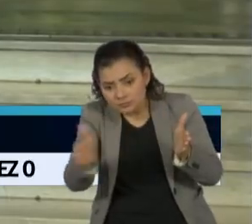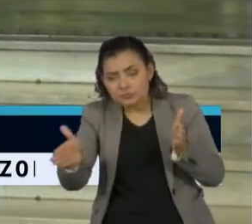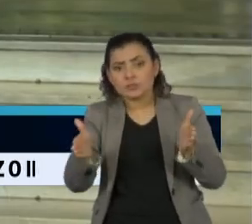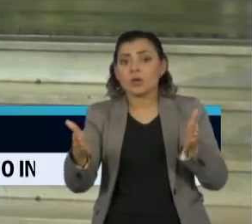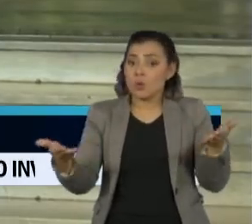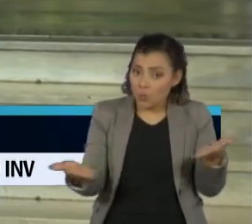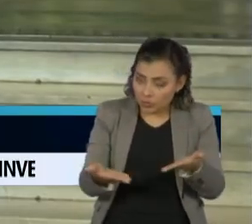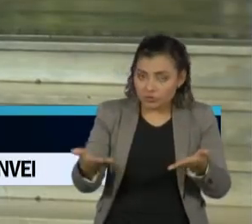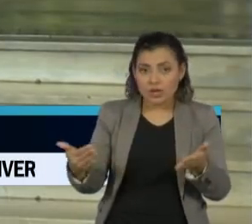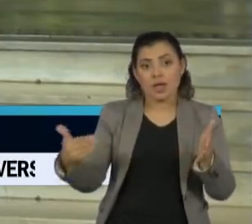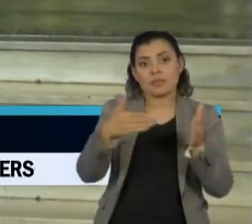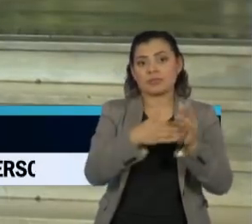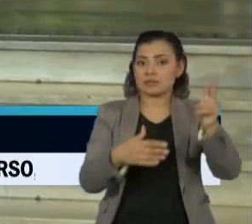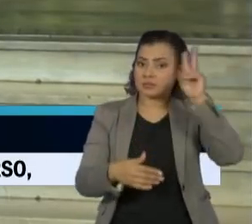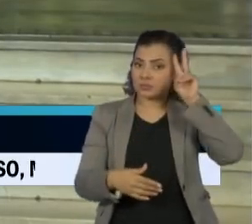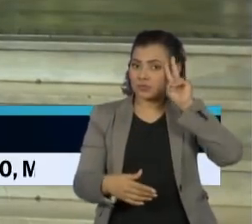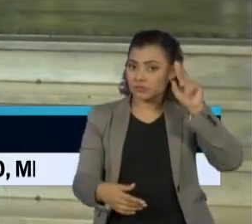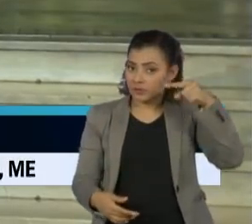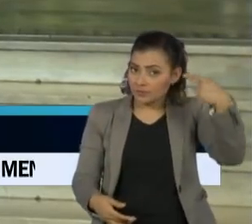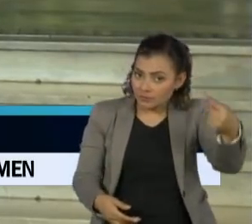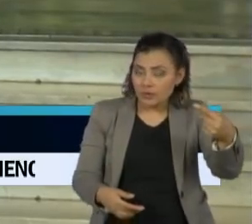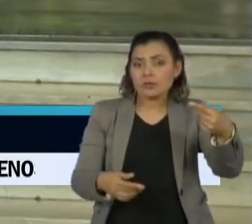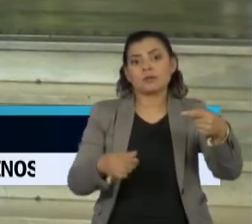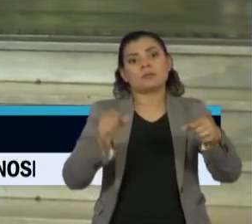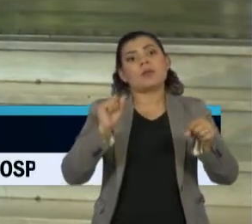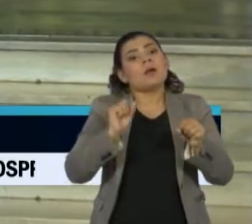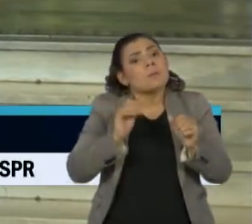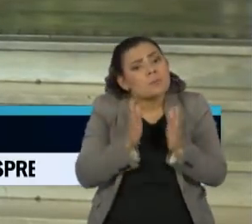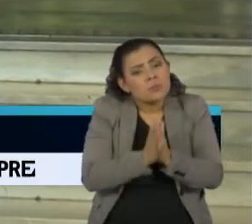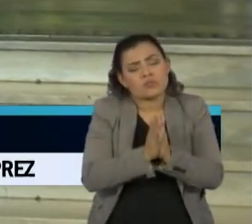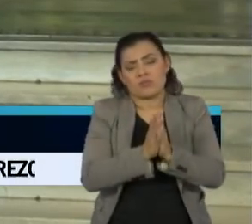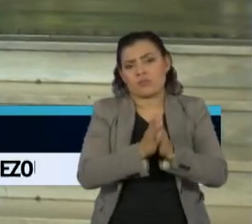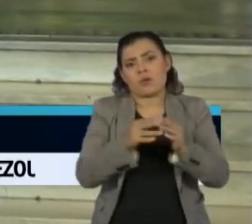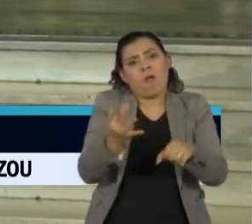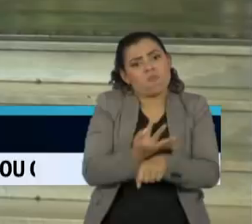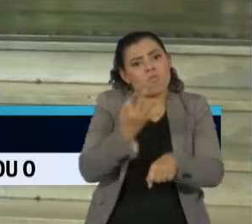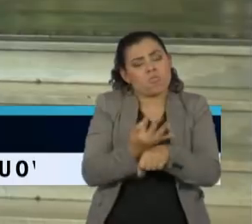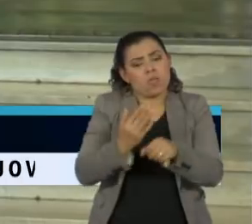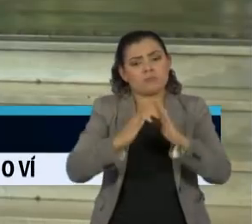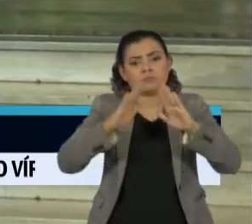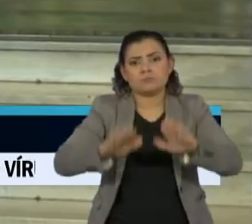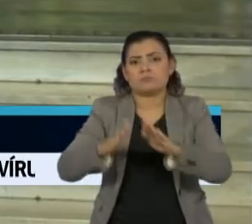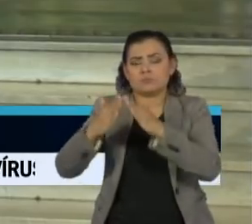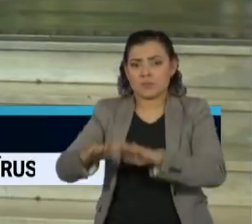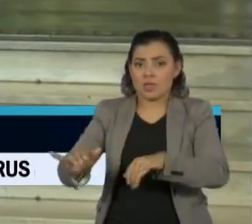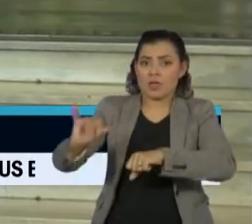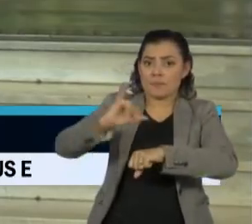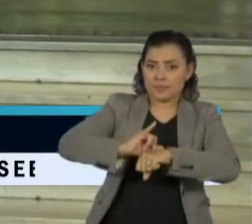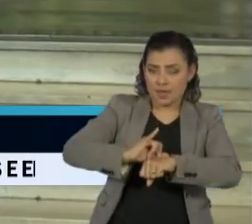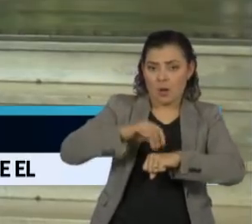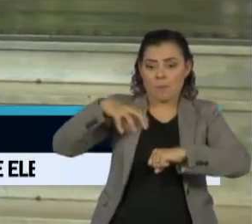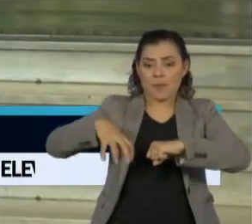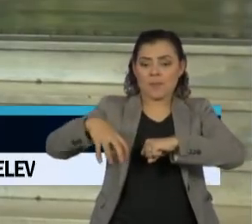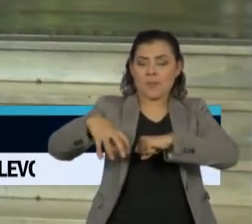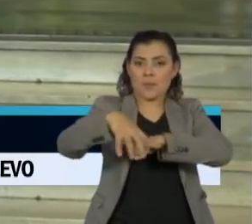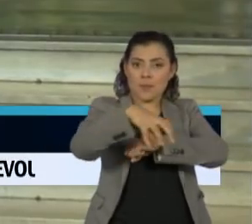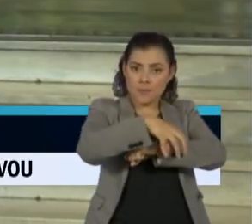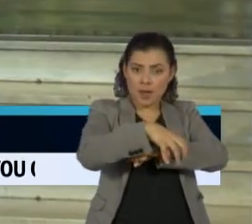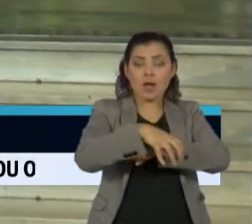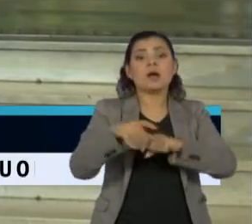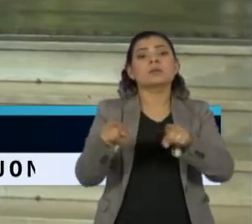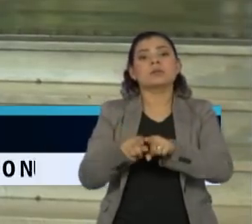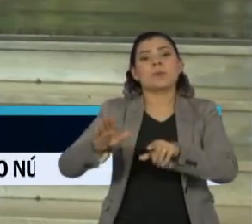hoje até a próxima segunda-feira, dia 25 de maio, aqui em São Paulo. Na capital, na região metropolitana,